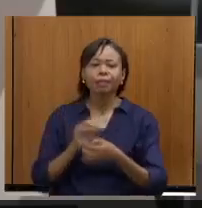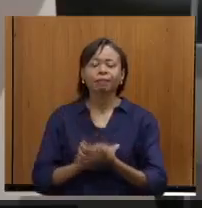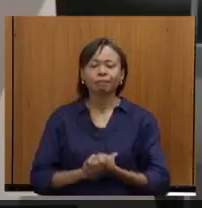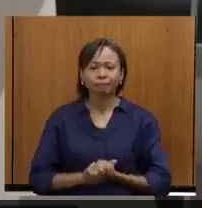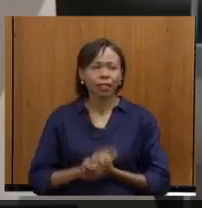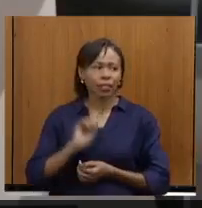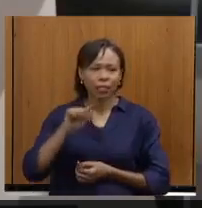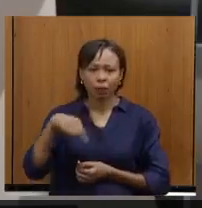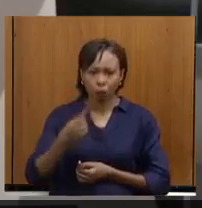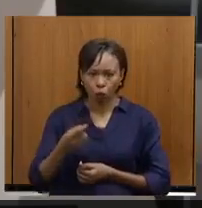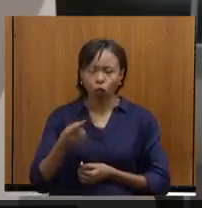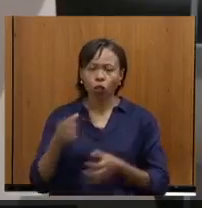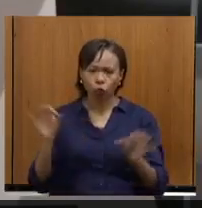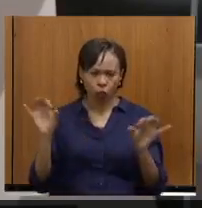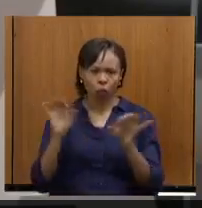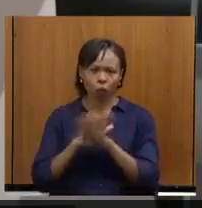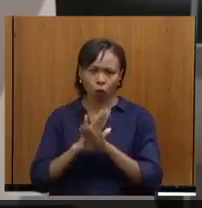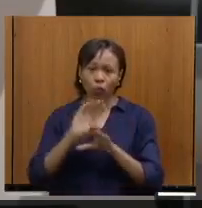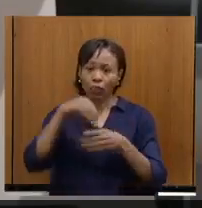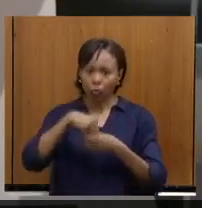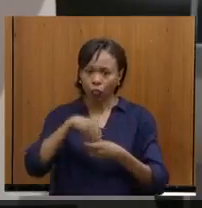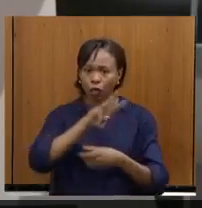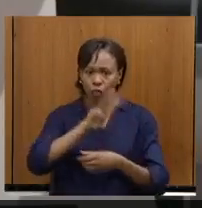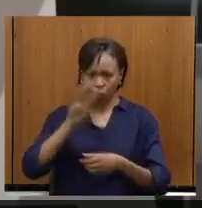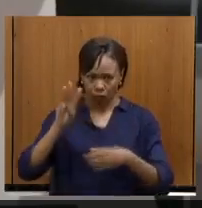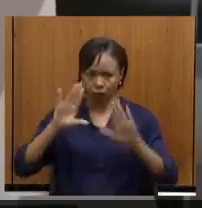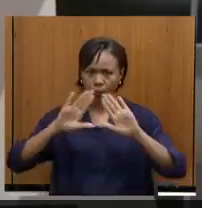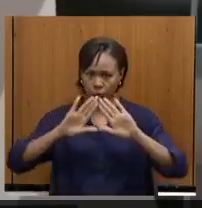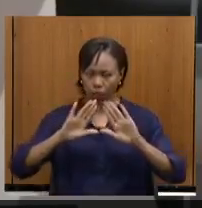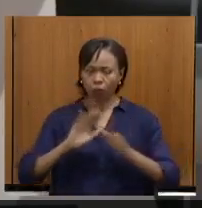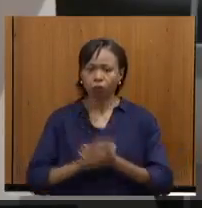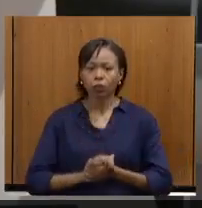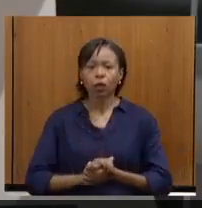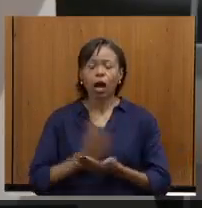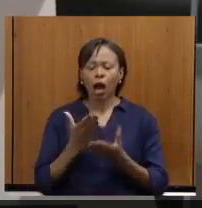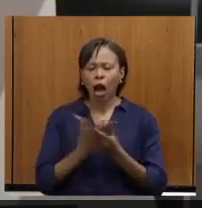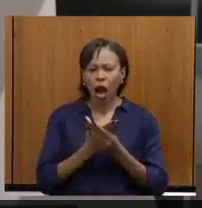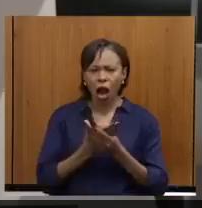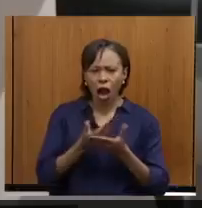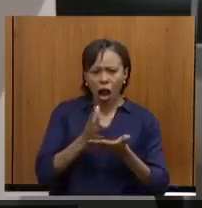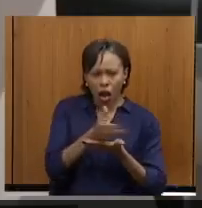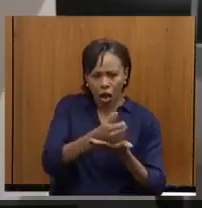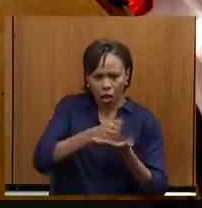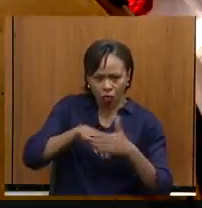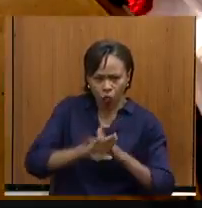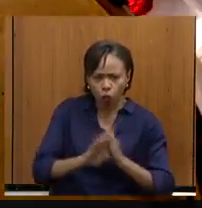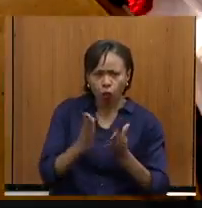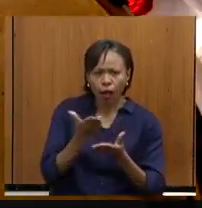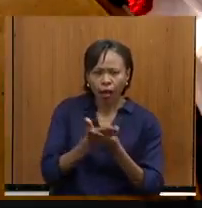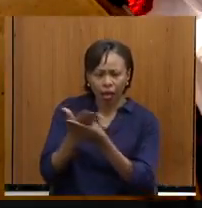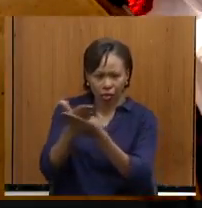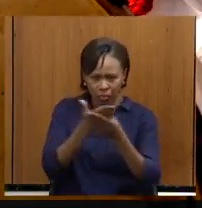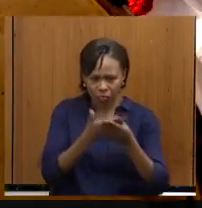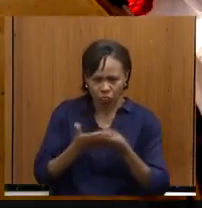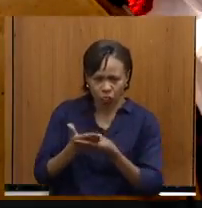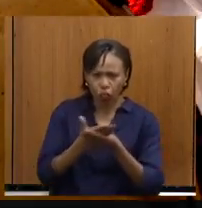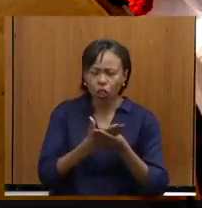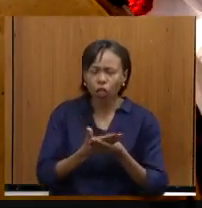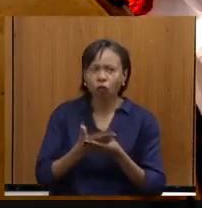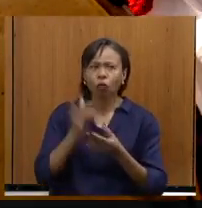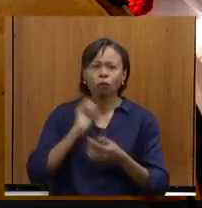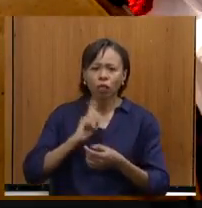isso disponibilizado na página da Assembleia. Arquivo mineiro, nós temos requalificação com projetos também